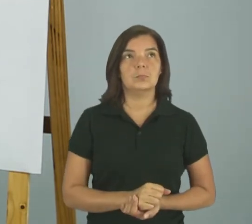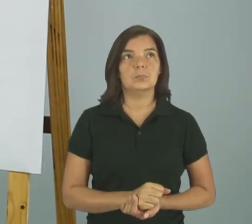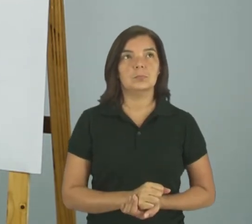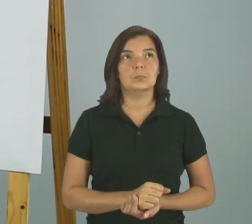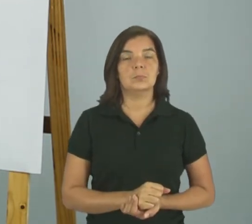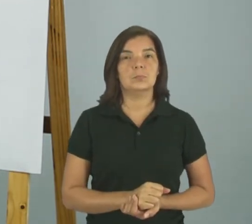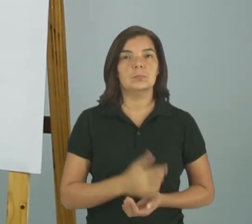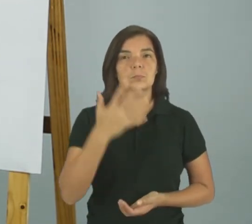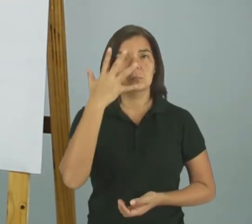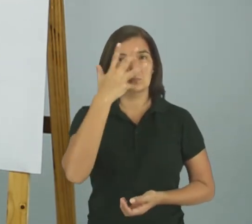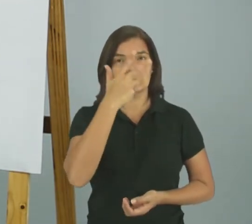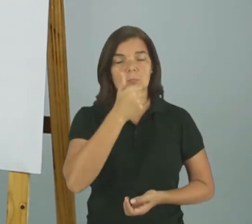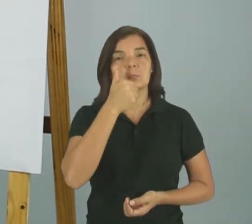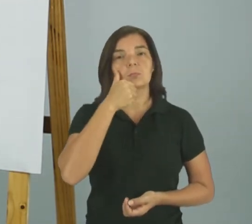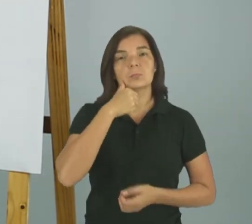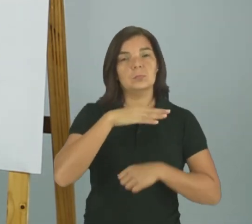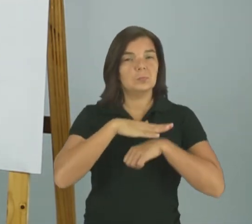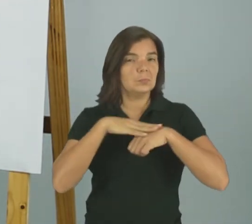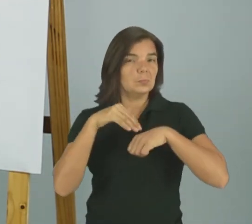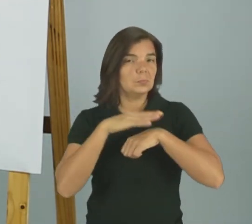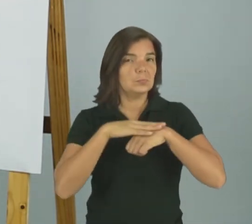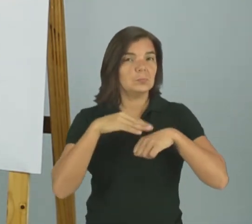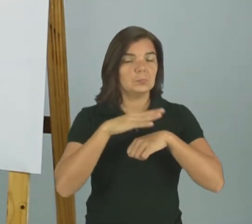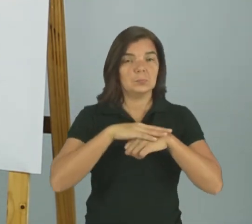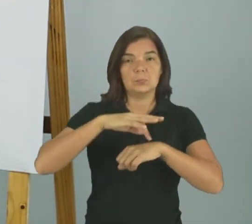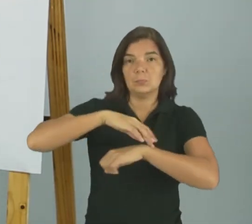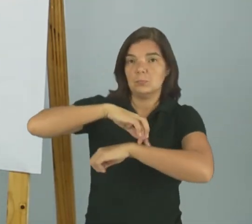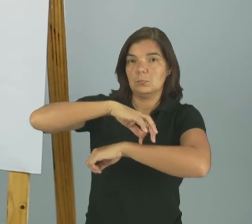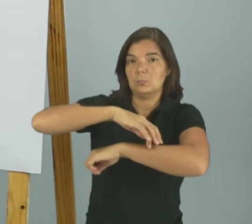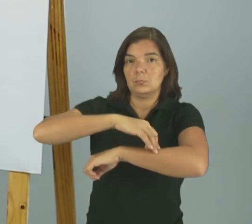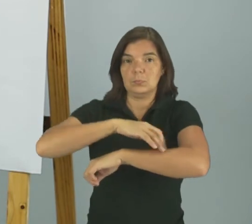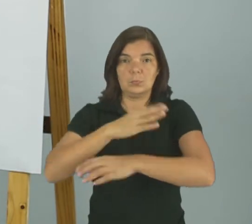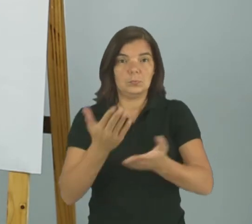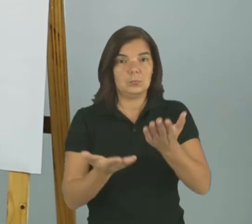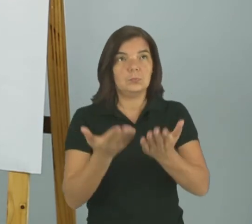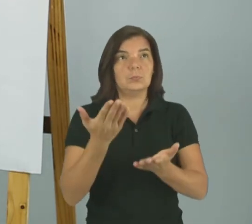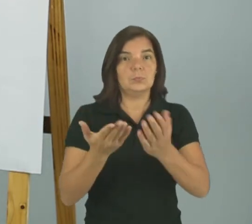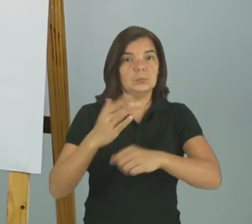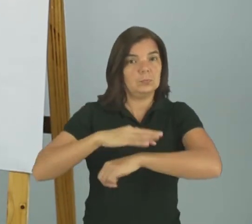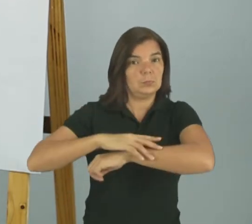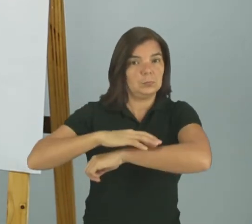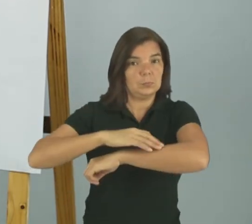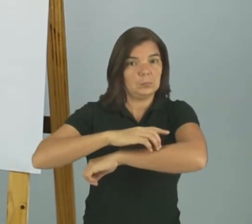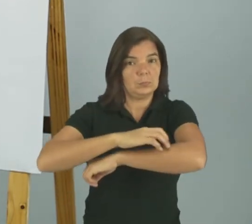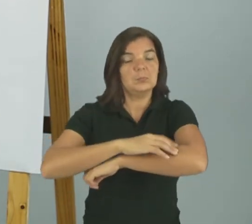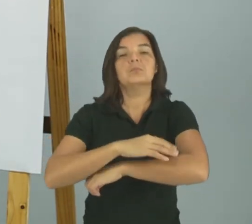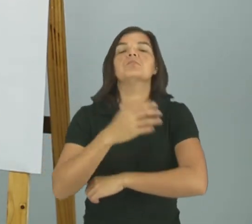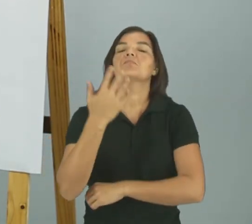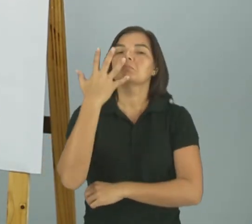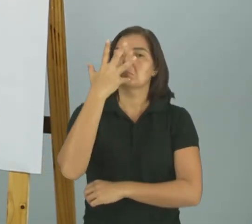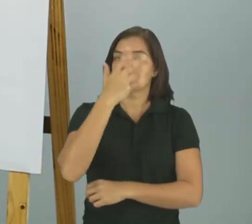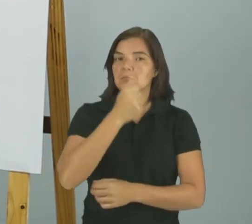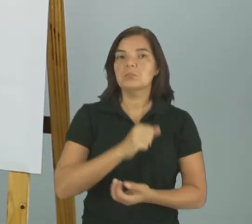Toda charme Toda manha Como trapezista Equilibra-se a aranha Verdadeira artista